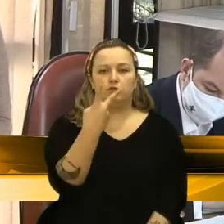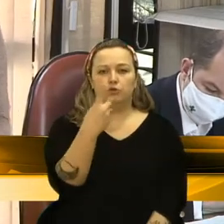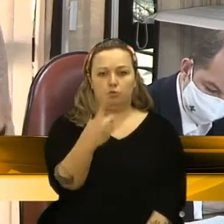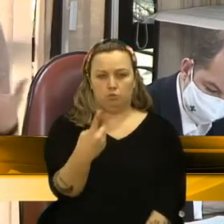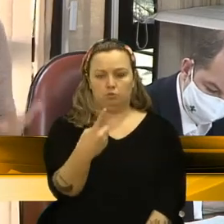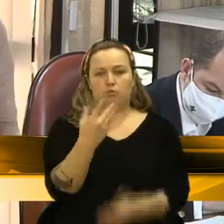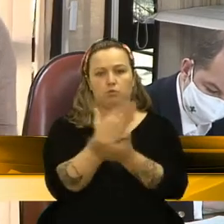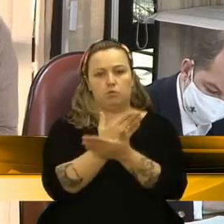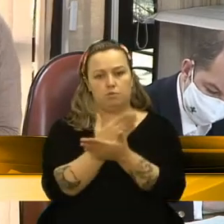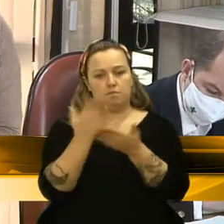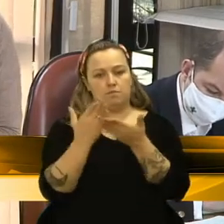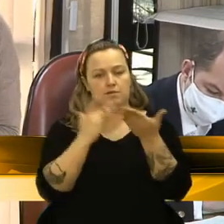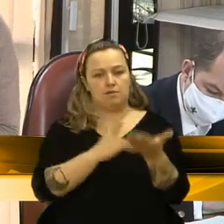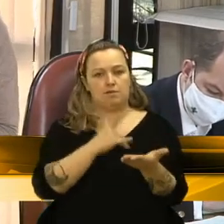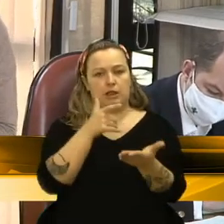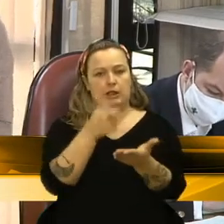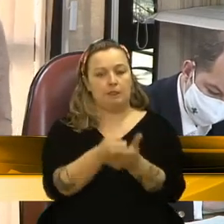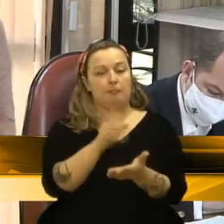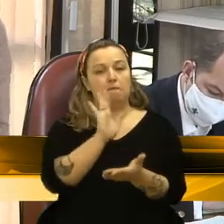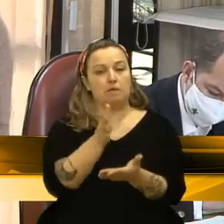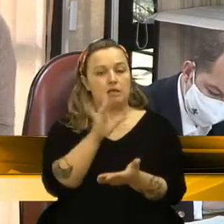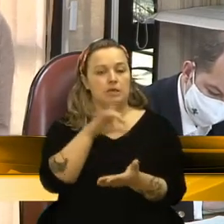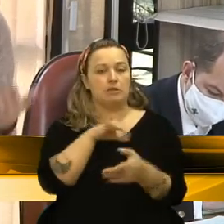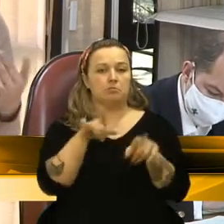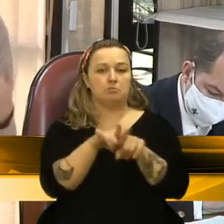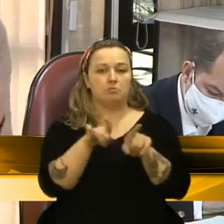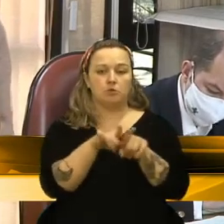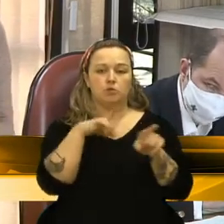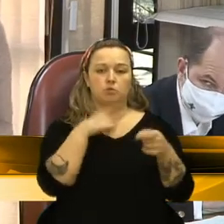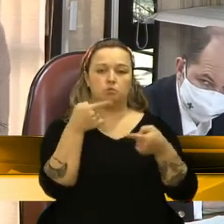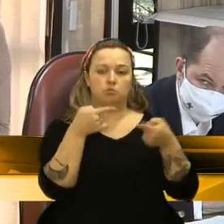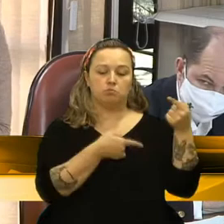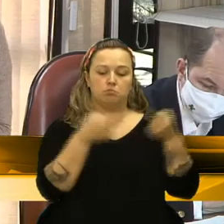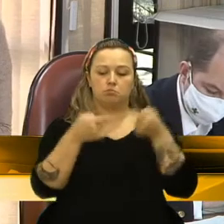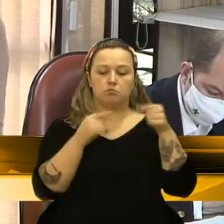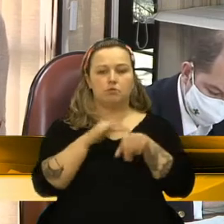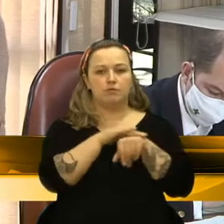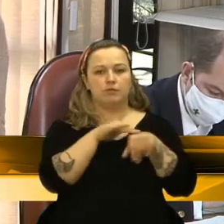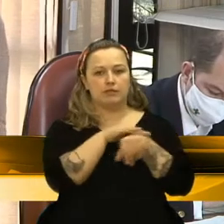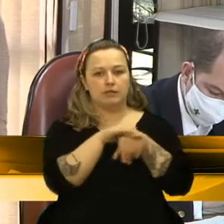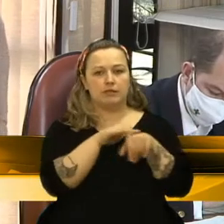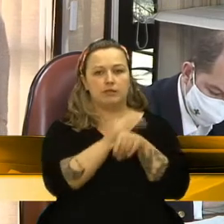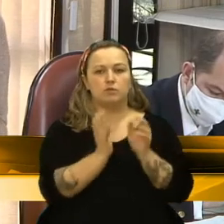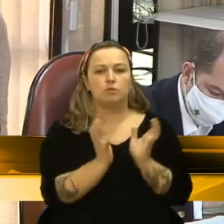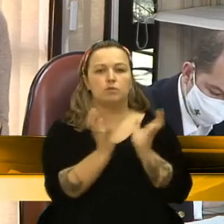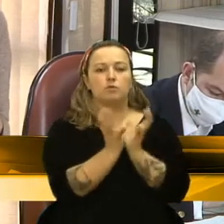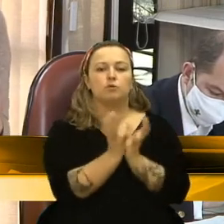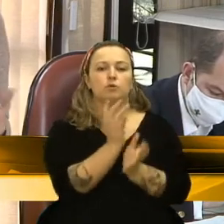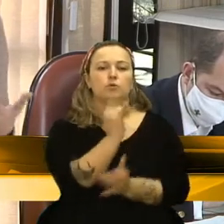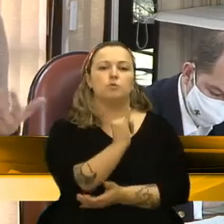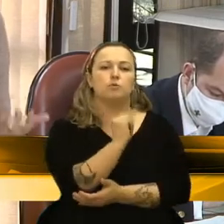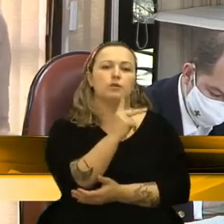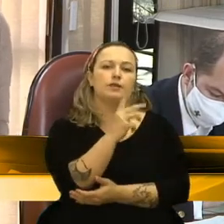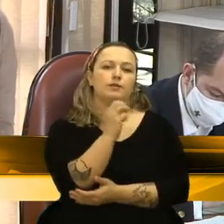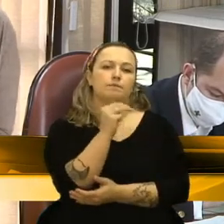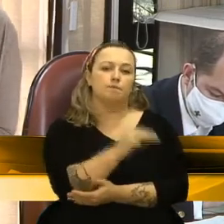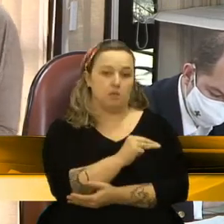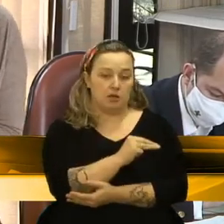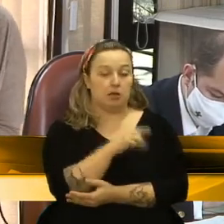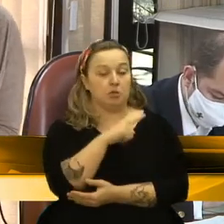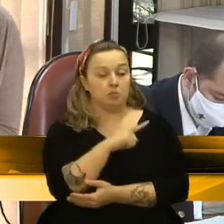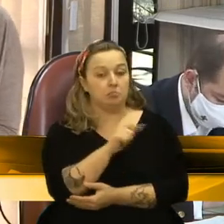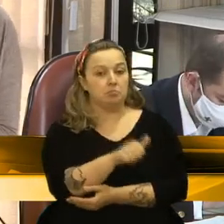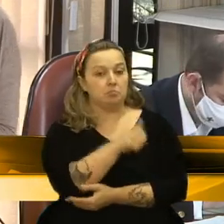A gente tem conversado com algumas pessoas, inclusive, do IPAM, eles entendem que é viável e que seria... E são simpáticos a essa